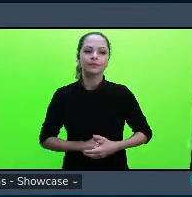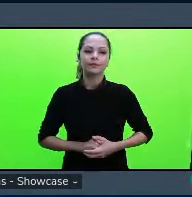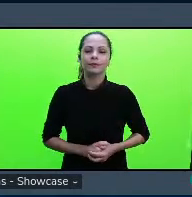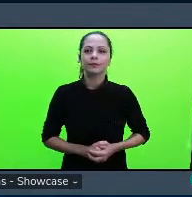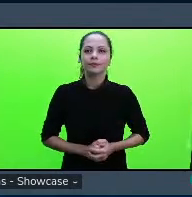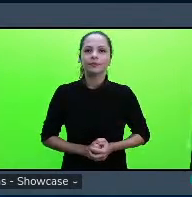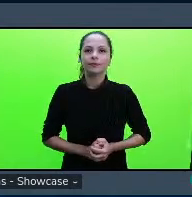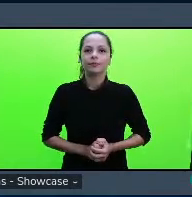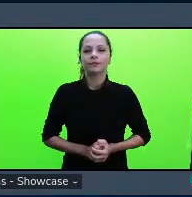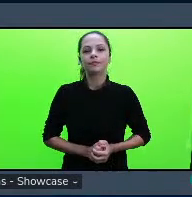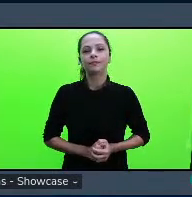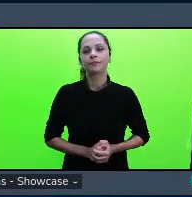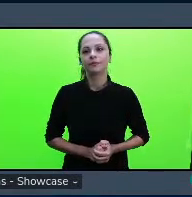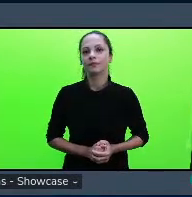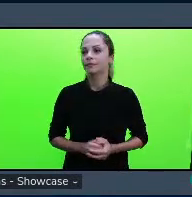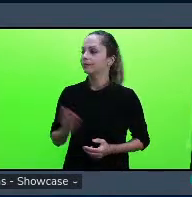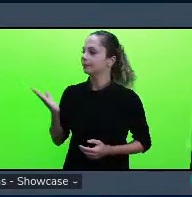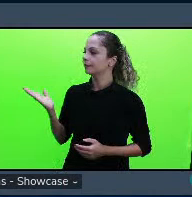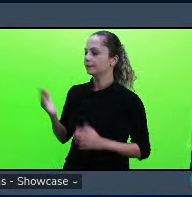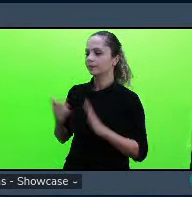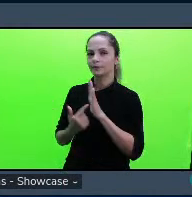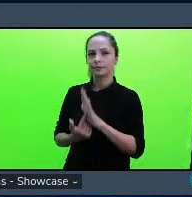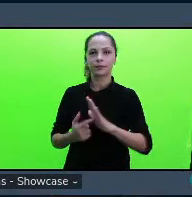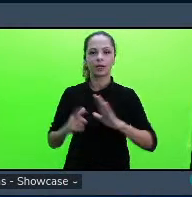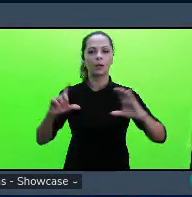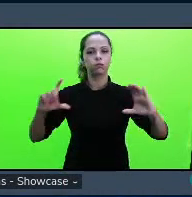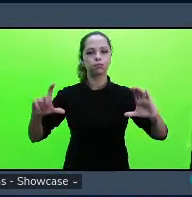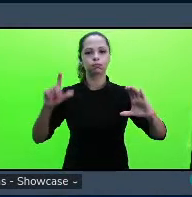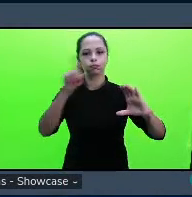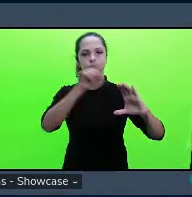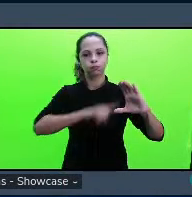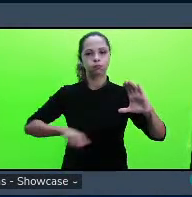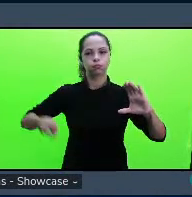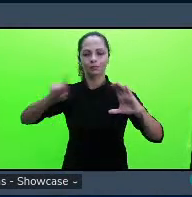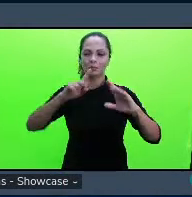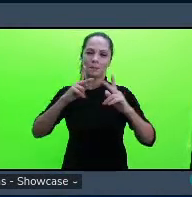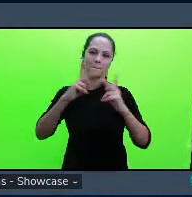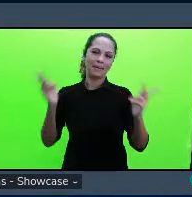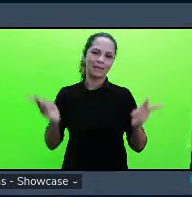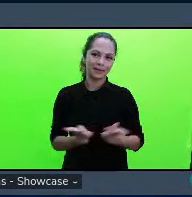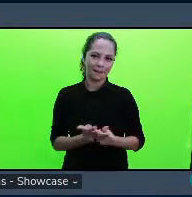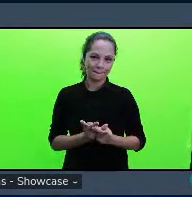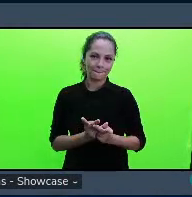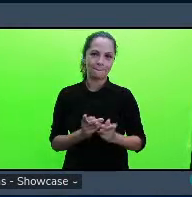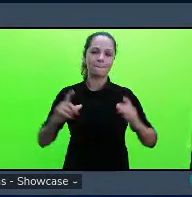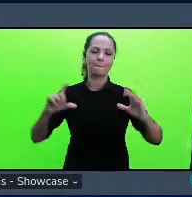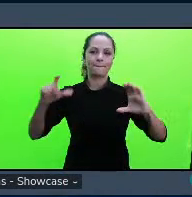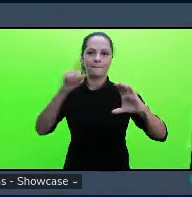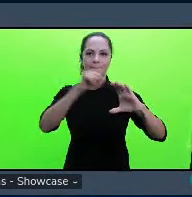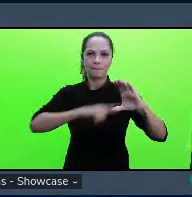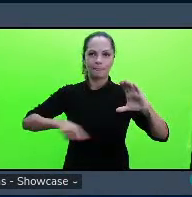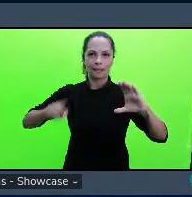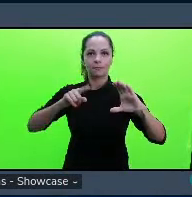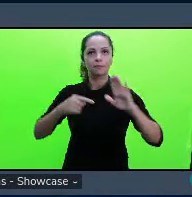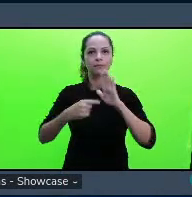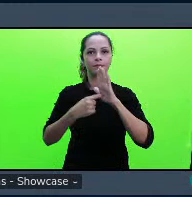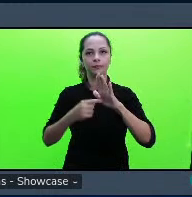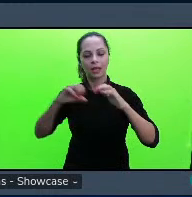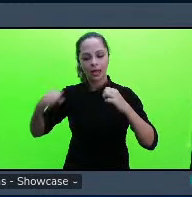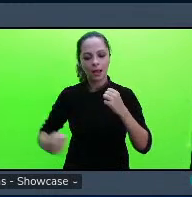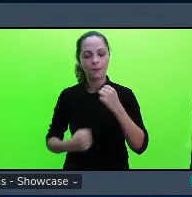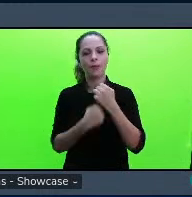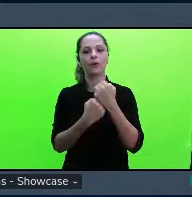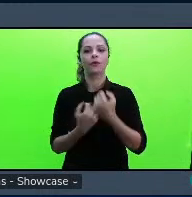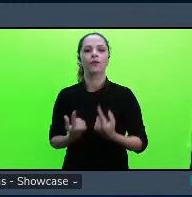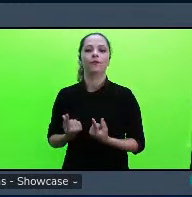aqui nós temos um gráfico de pizza que mostra o apoio financeiro recebido pelos grupos de